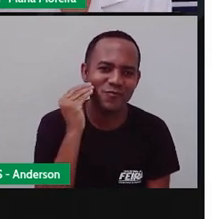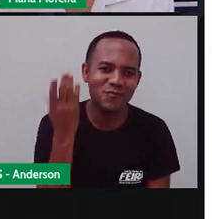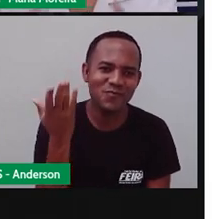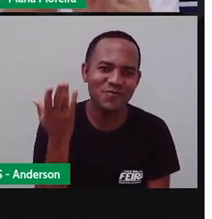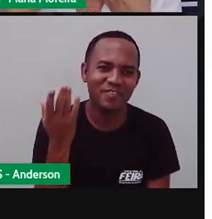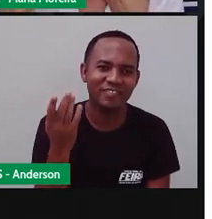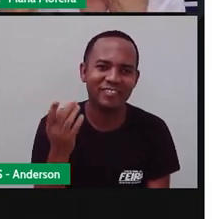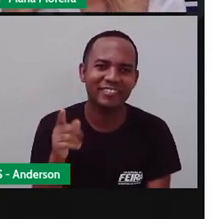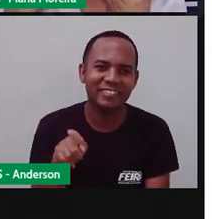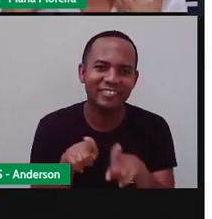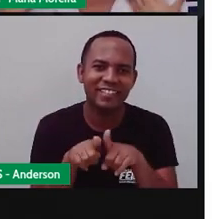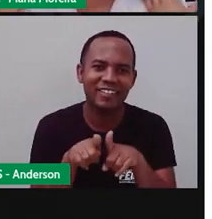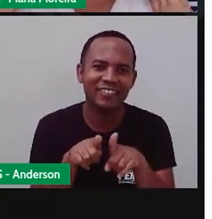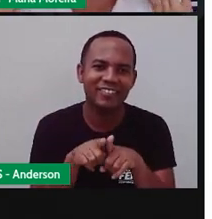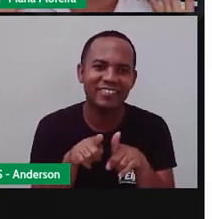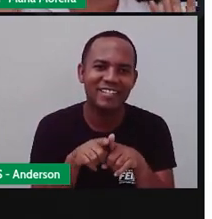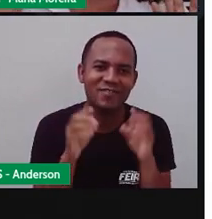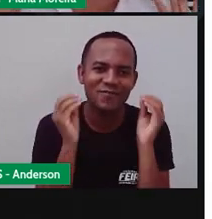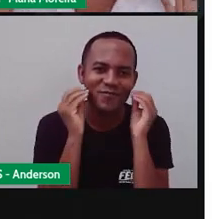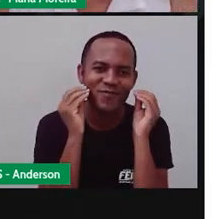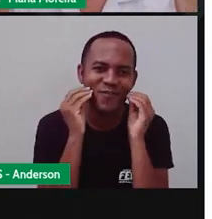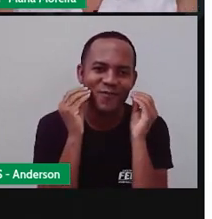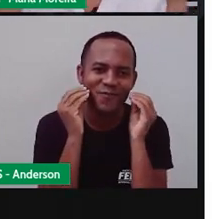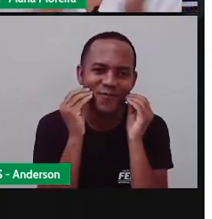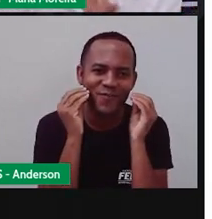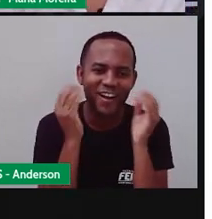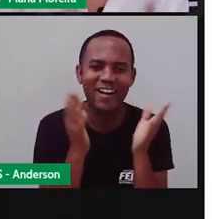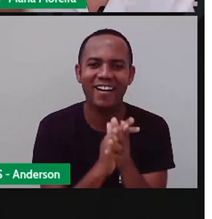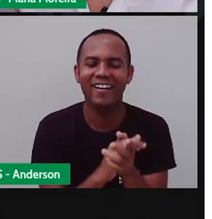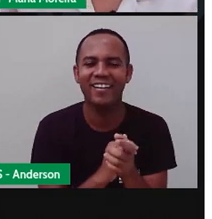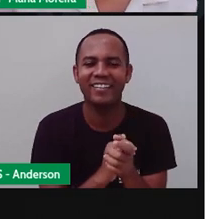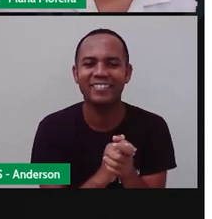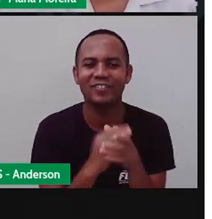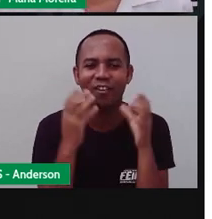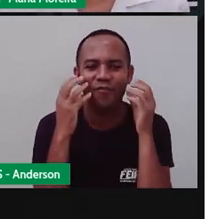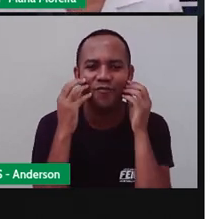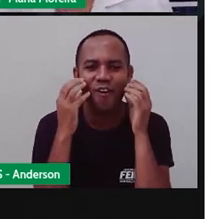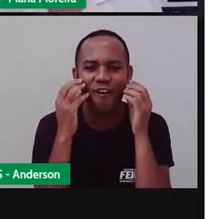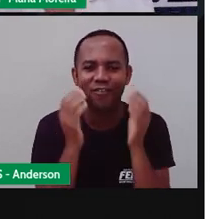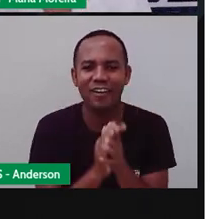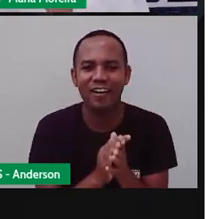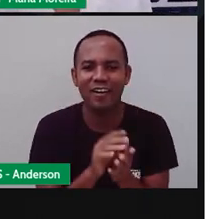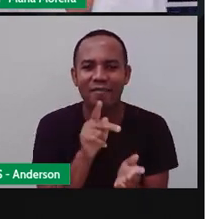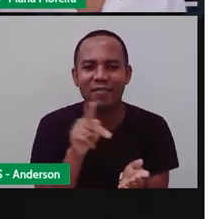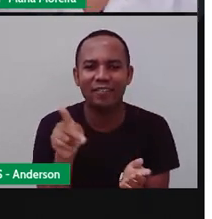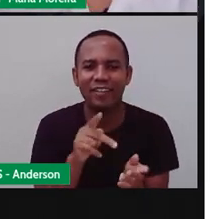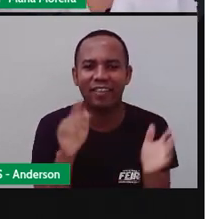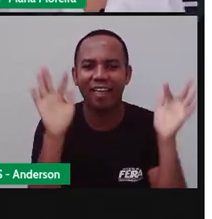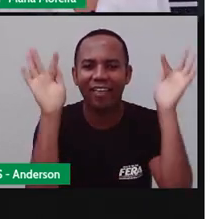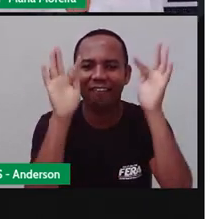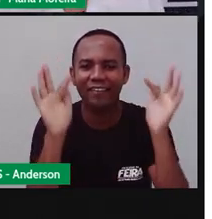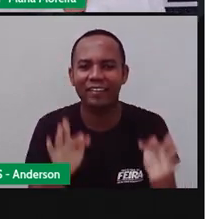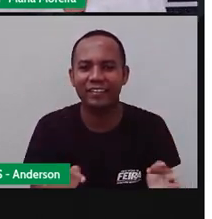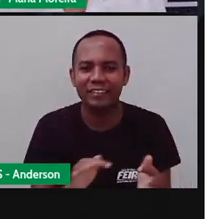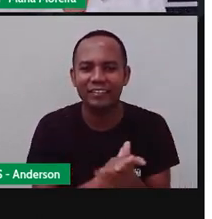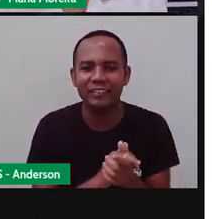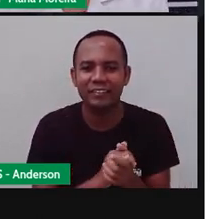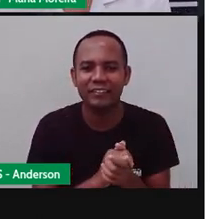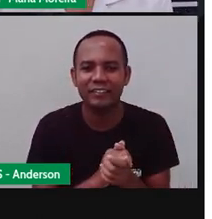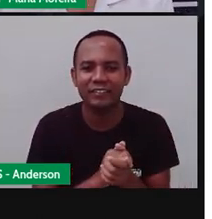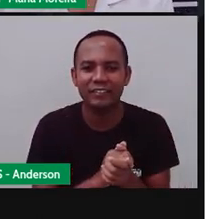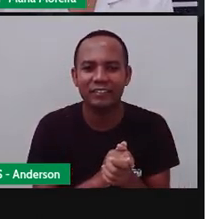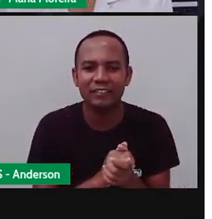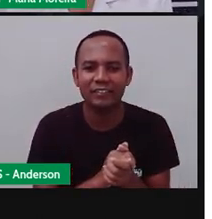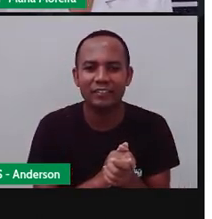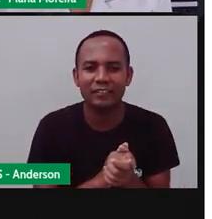E ela ainda disse que eu sou fofa, obrigada, meu amor, a Pró, me vai dormir hoje com esse elogio. Isabel